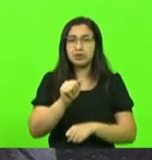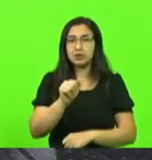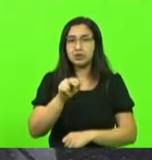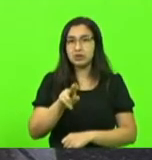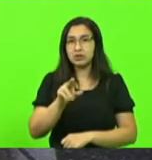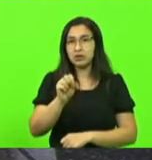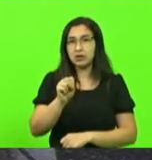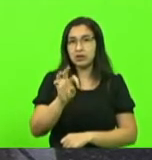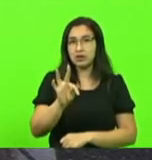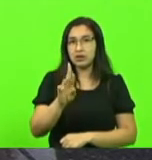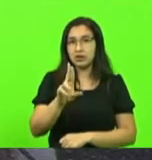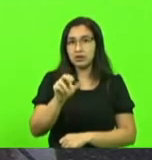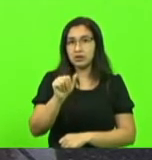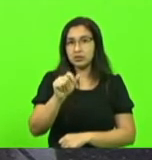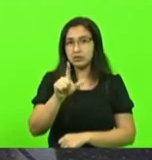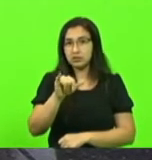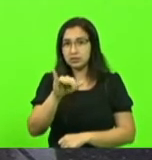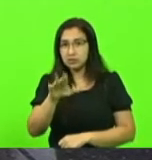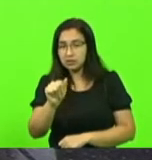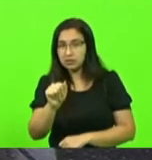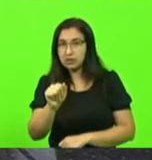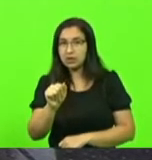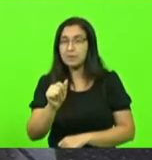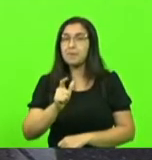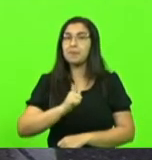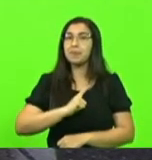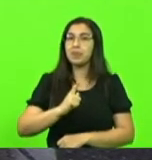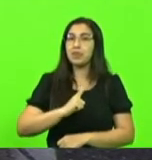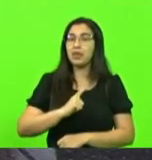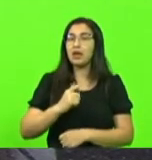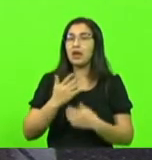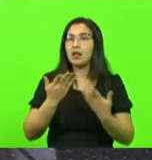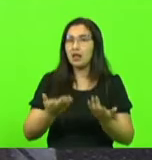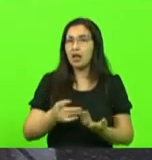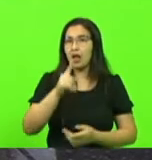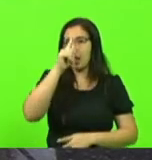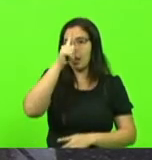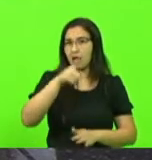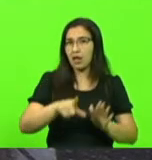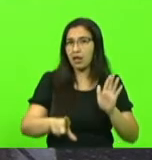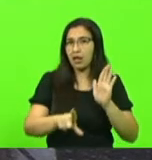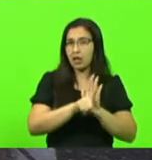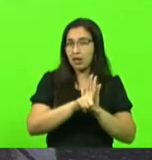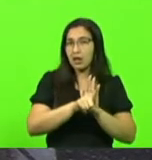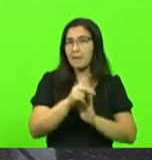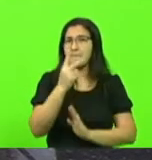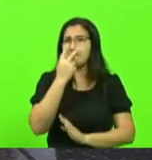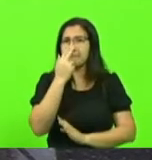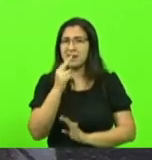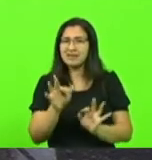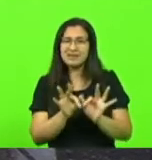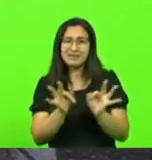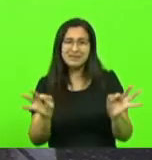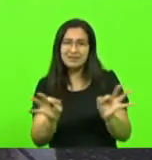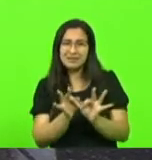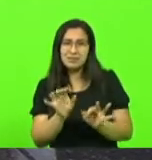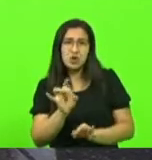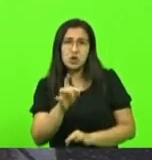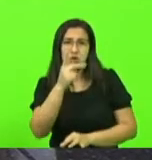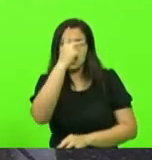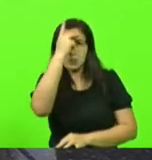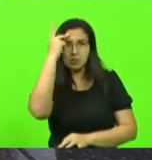onde há um dispositivo que parecia inocente, apenas para a pessoa poder